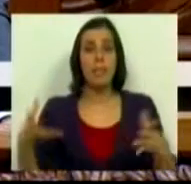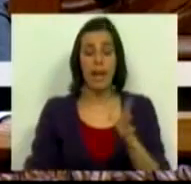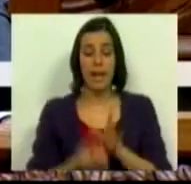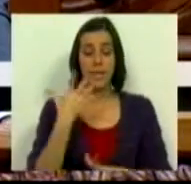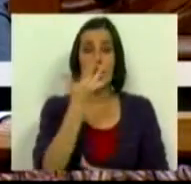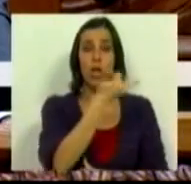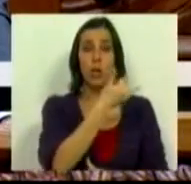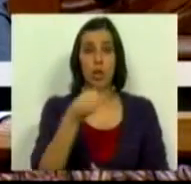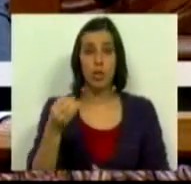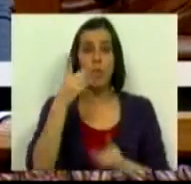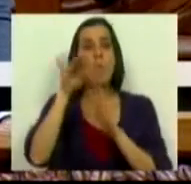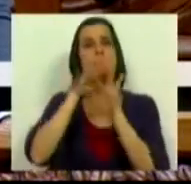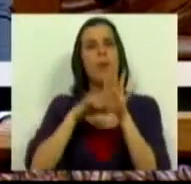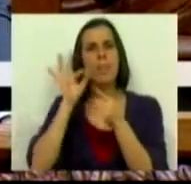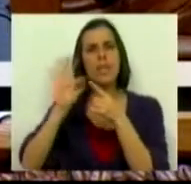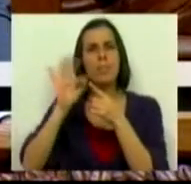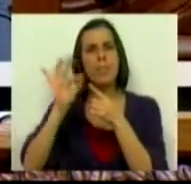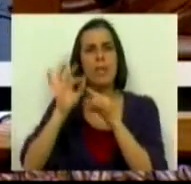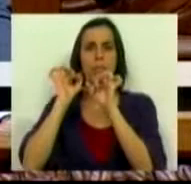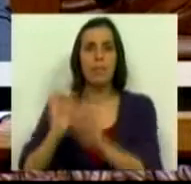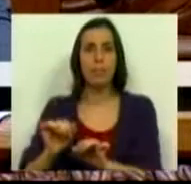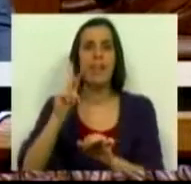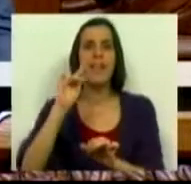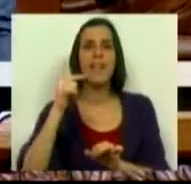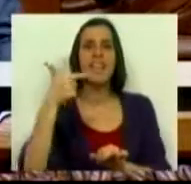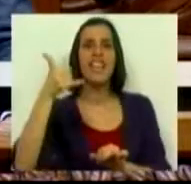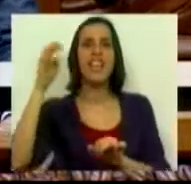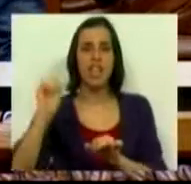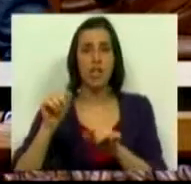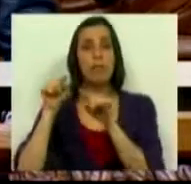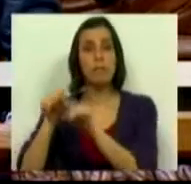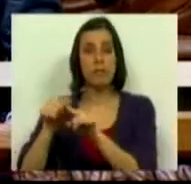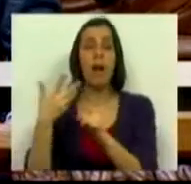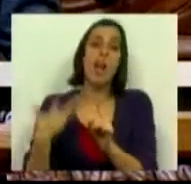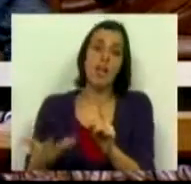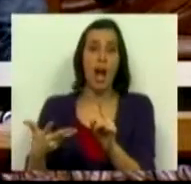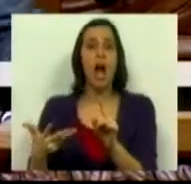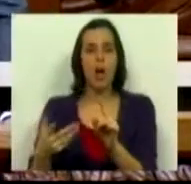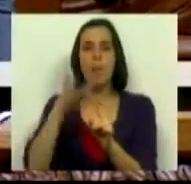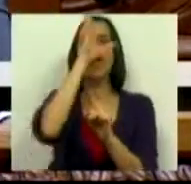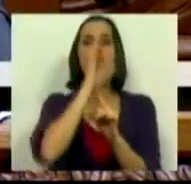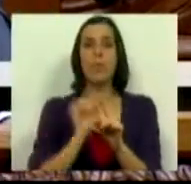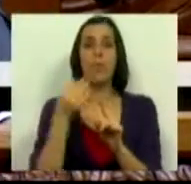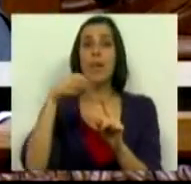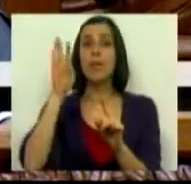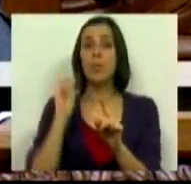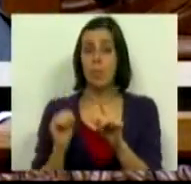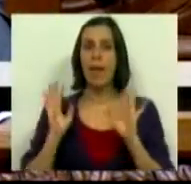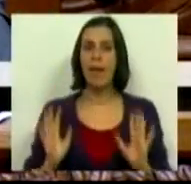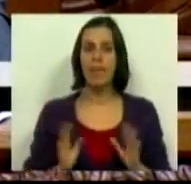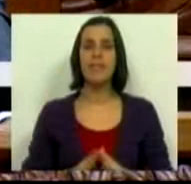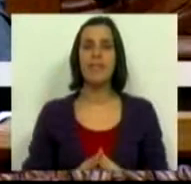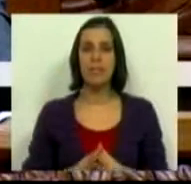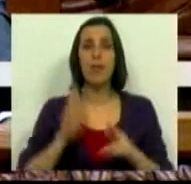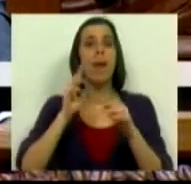2000 de um programa específico, o VITIS. Mais uma vez já agora por um governo do Partido Socialista,